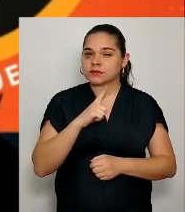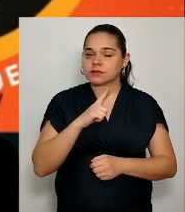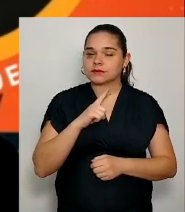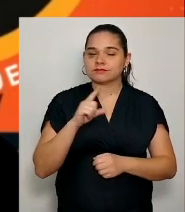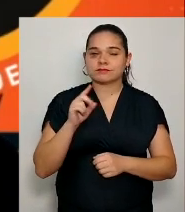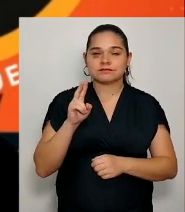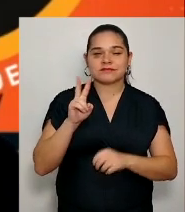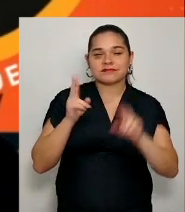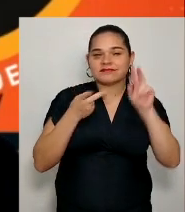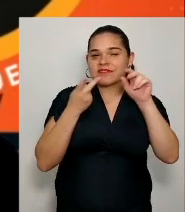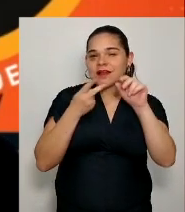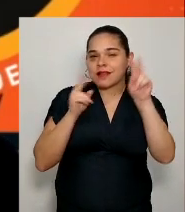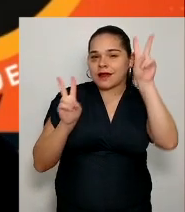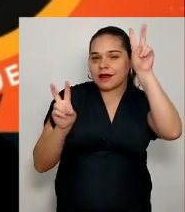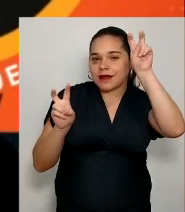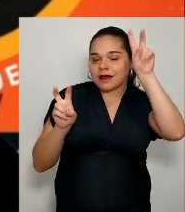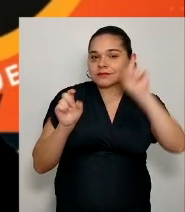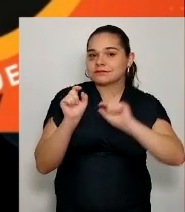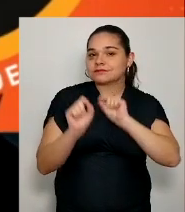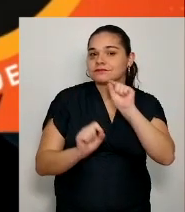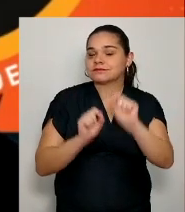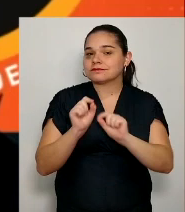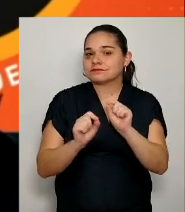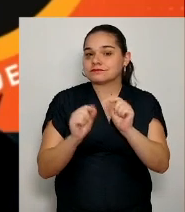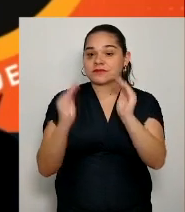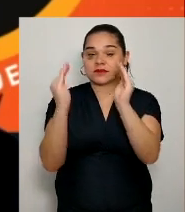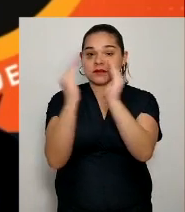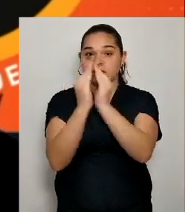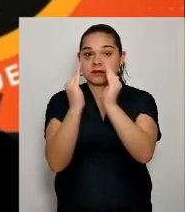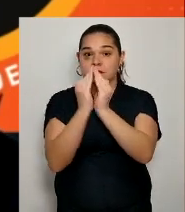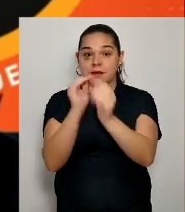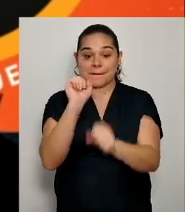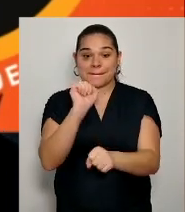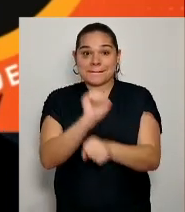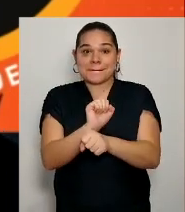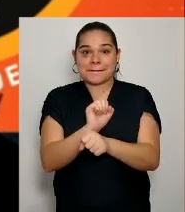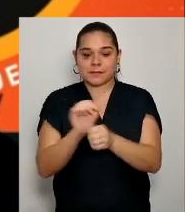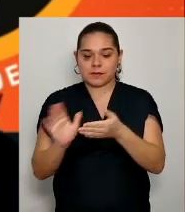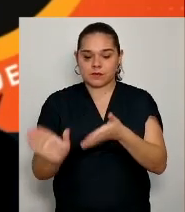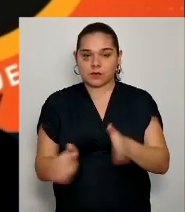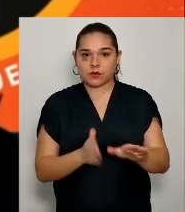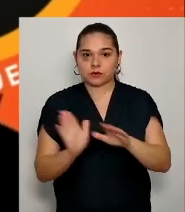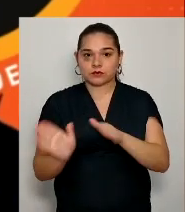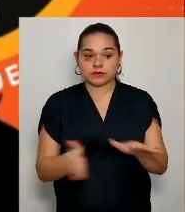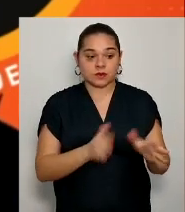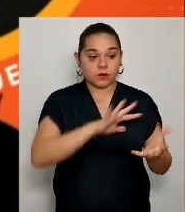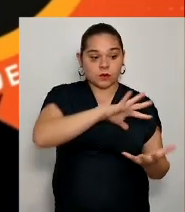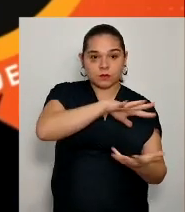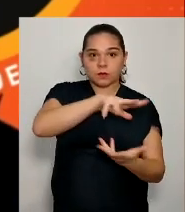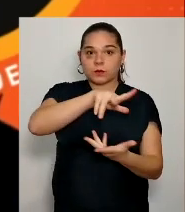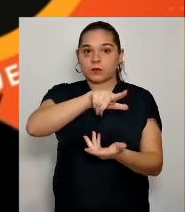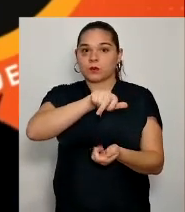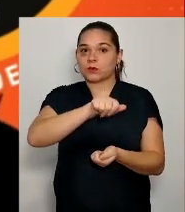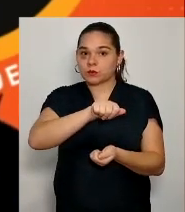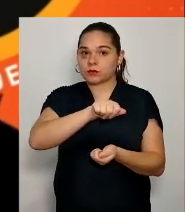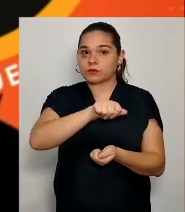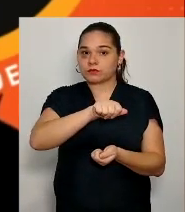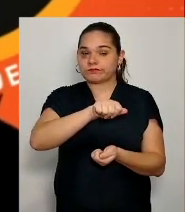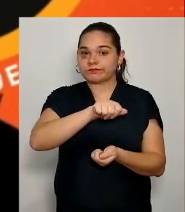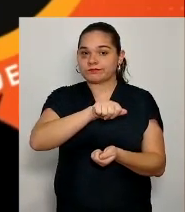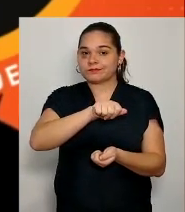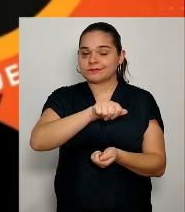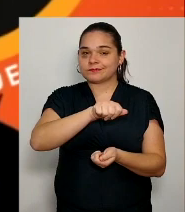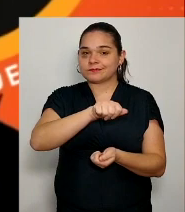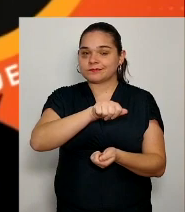Renault em desativar a produção a nível mundial. Isso é uma exigência do